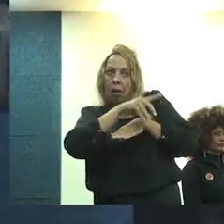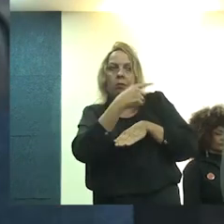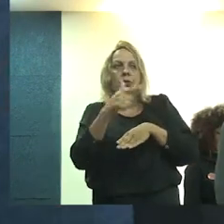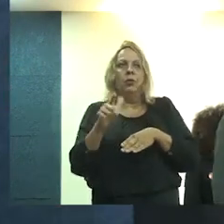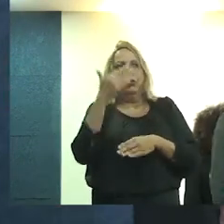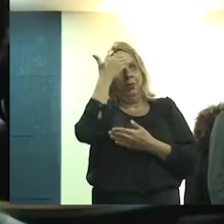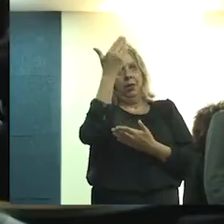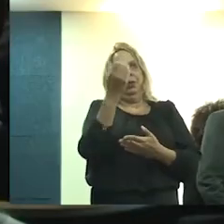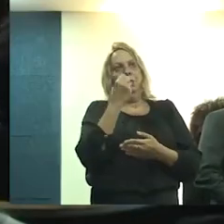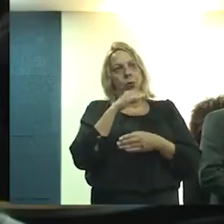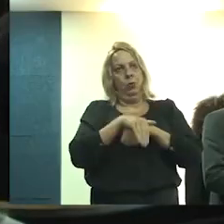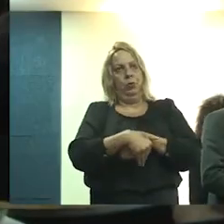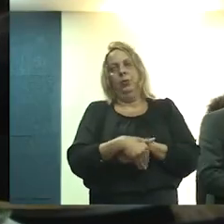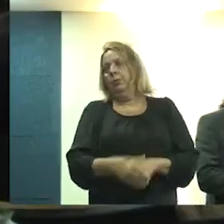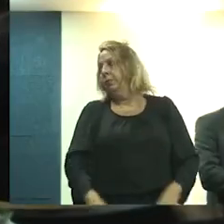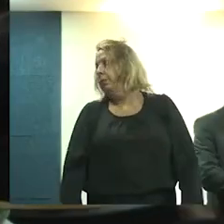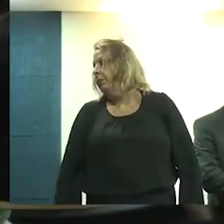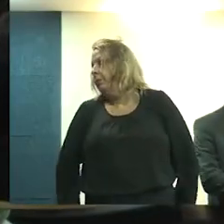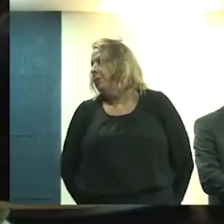aqui. Obrigado para vocês e boa noite.